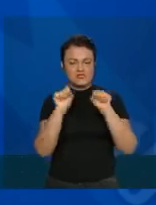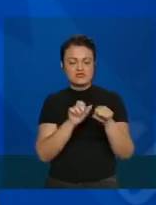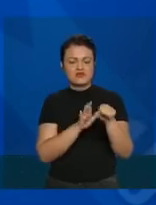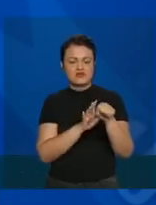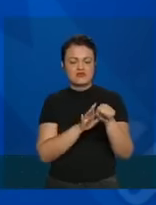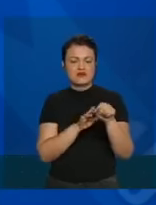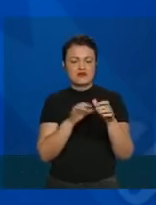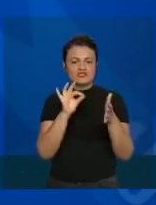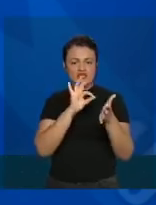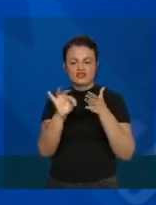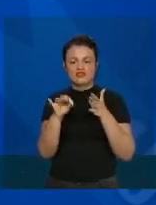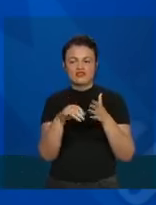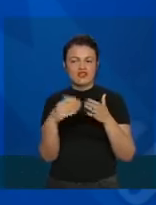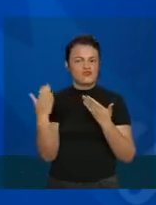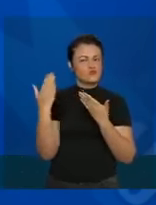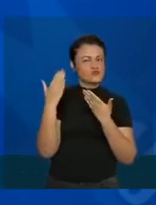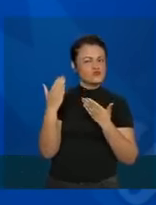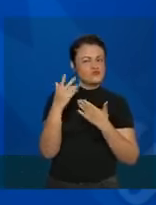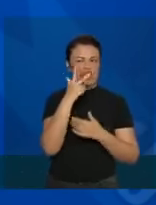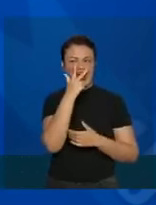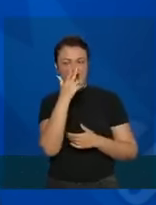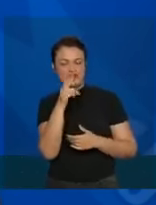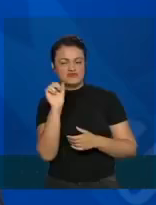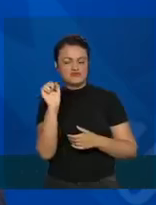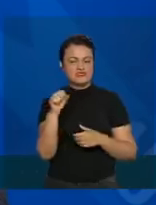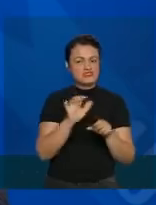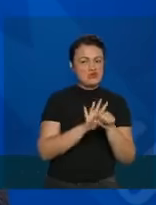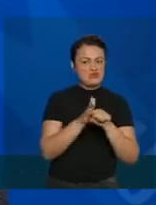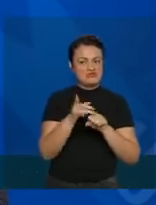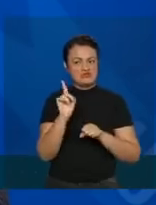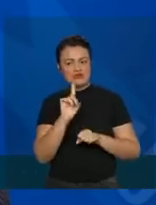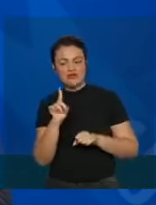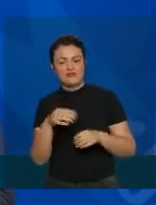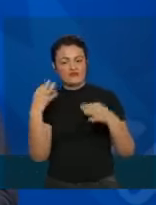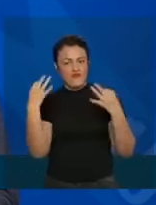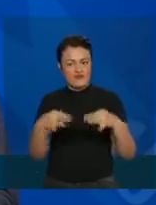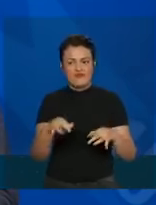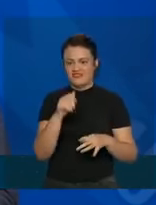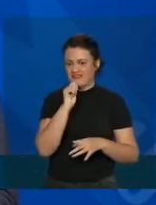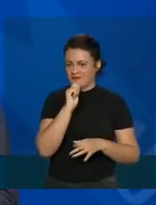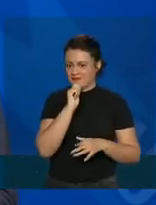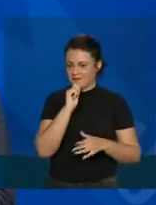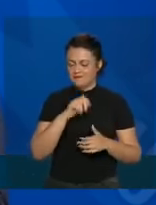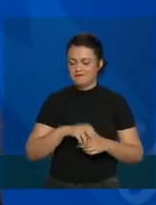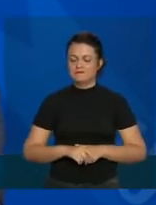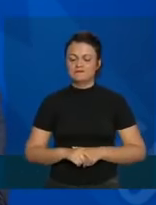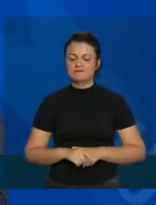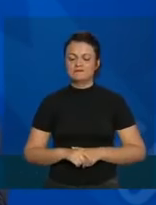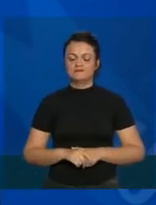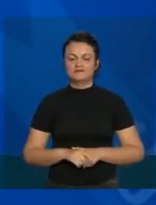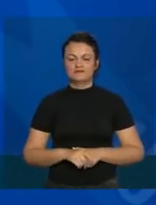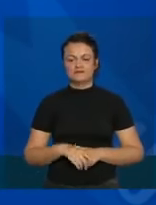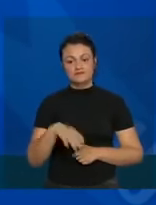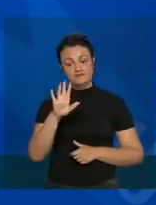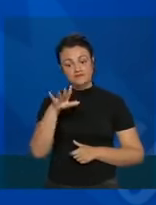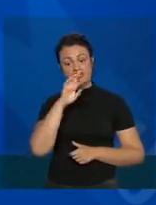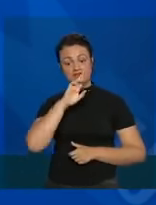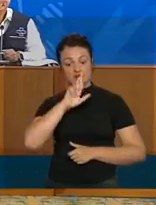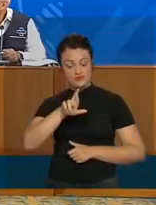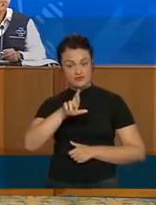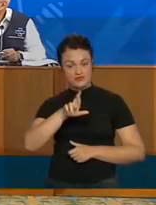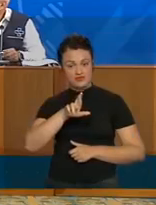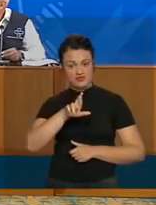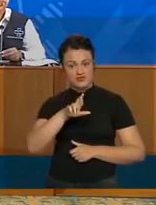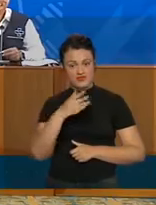cartórios, como óbito suspeito de COVID e não necessariamente com um óbito confirmado. Pode passar. Essa resposta, essa